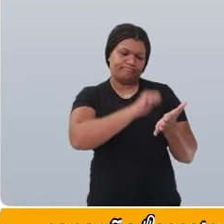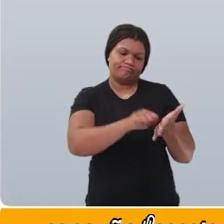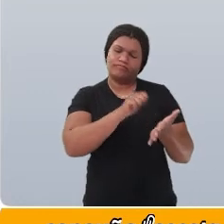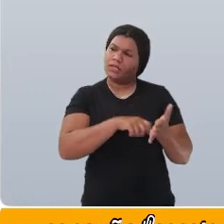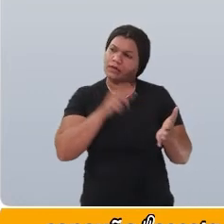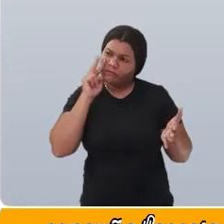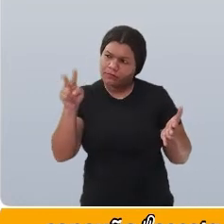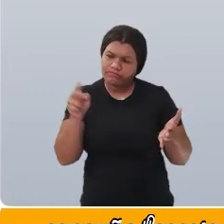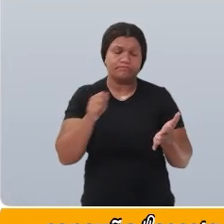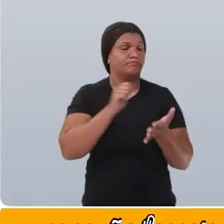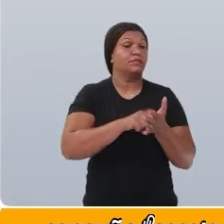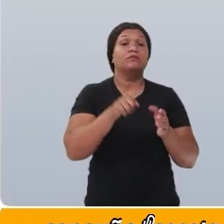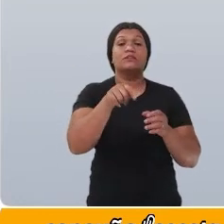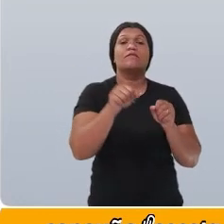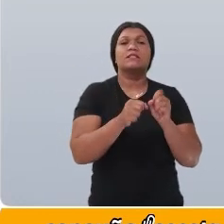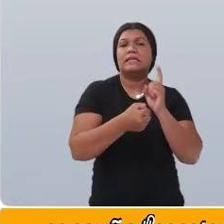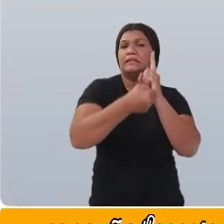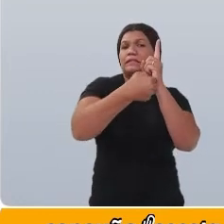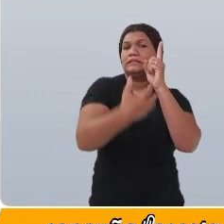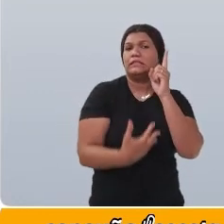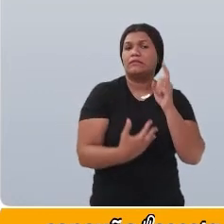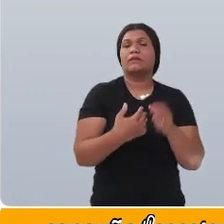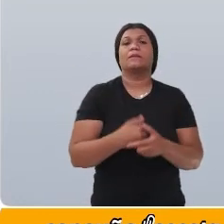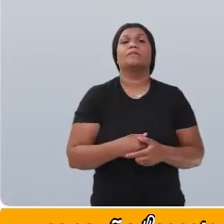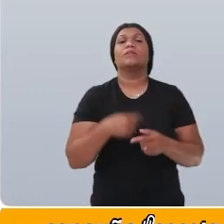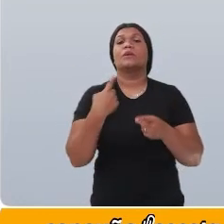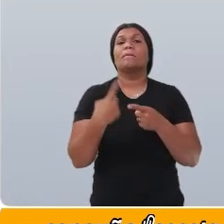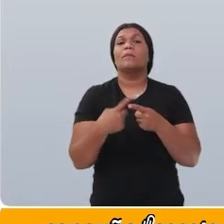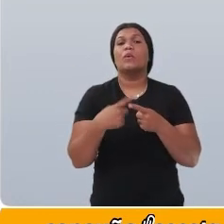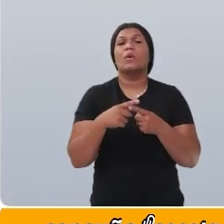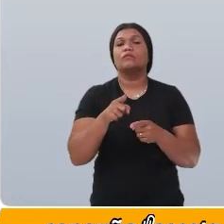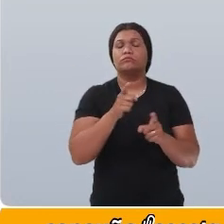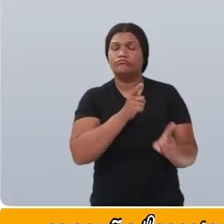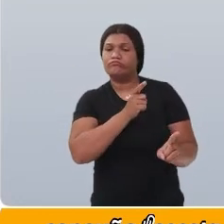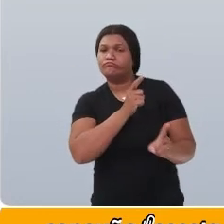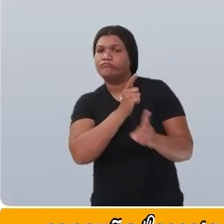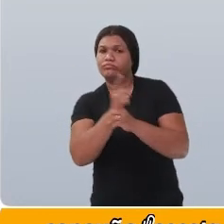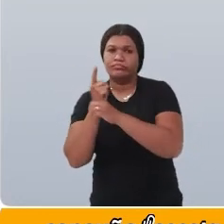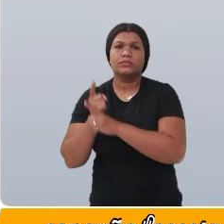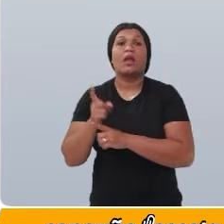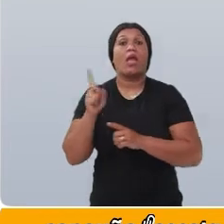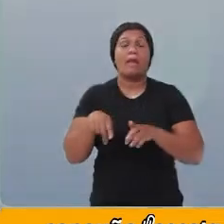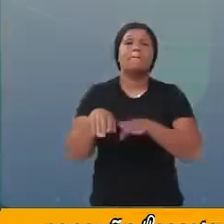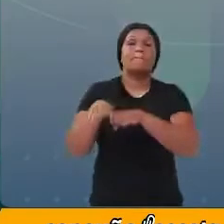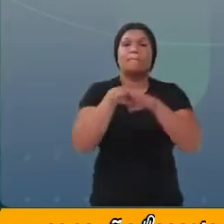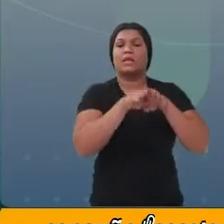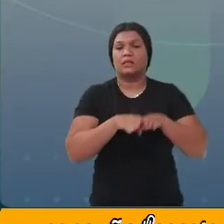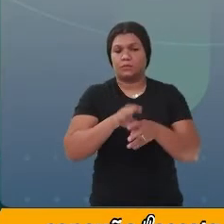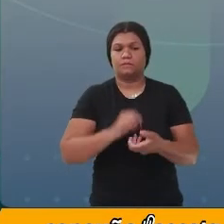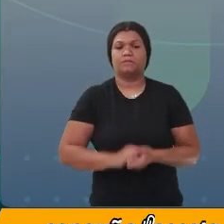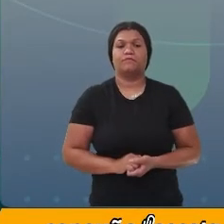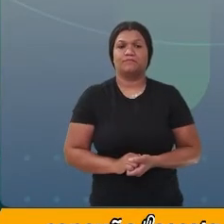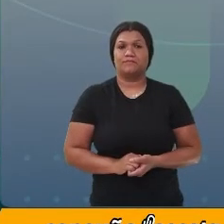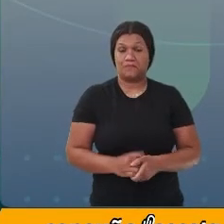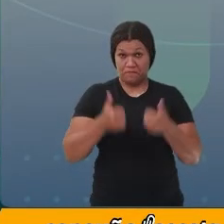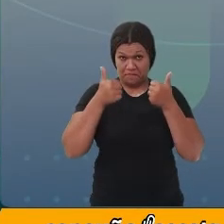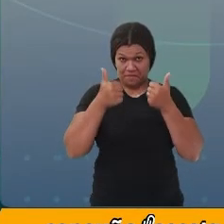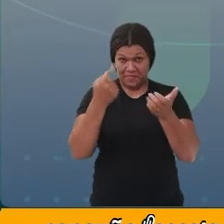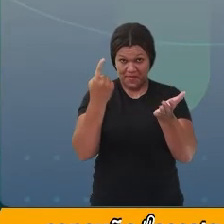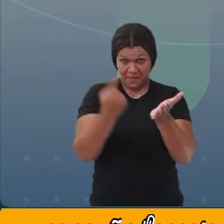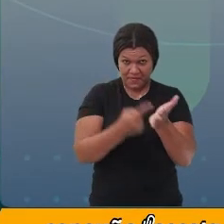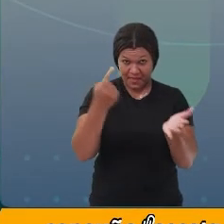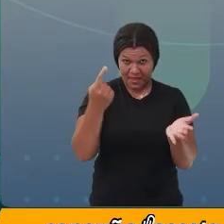descrevendo porque o que você encontrou é um padrão. Certo?